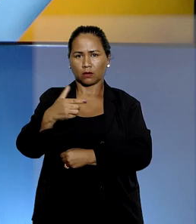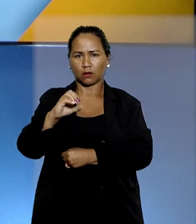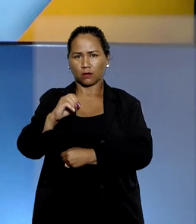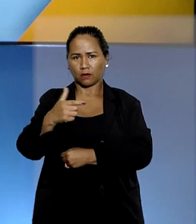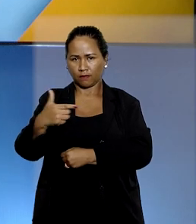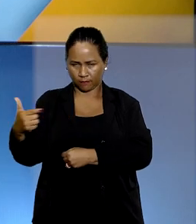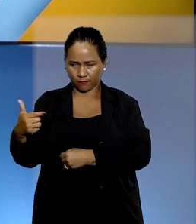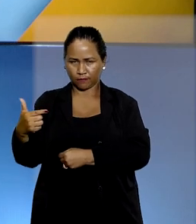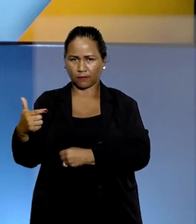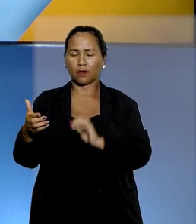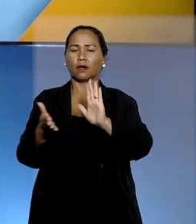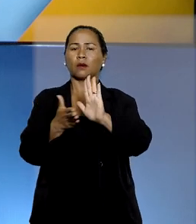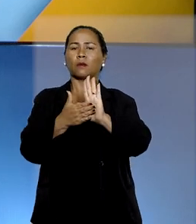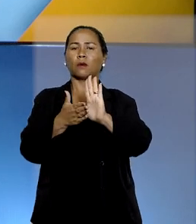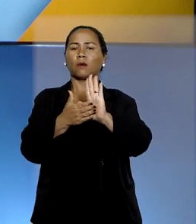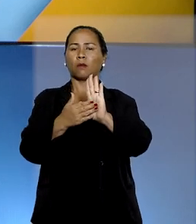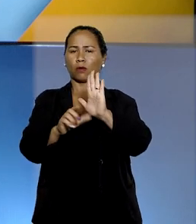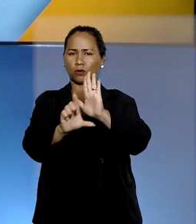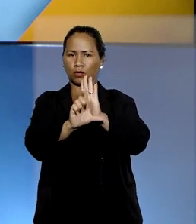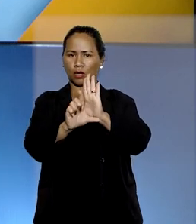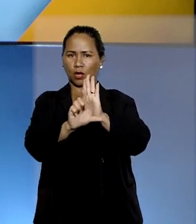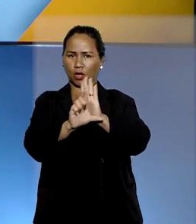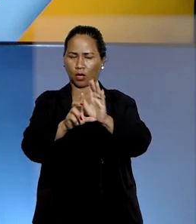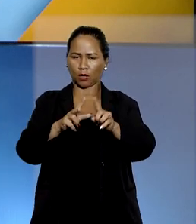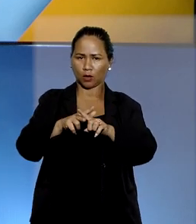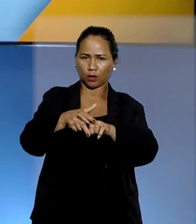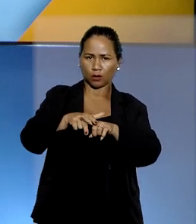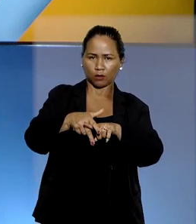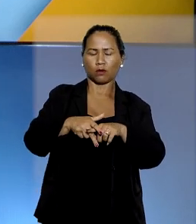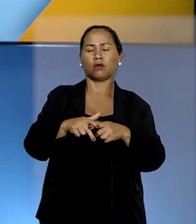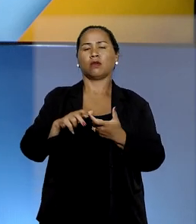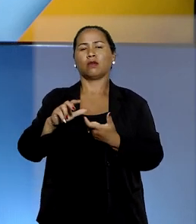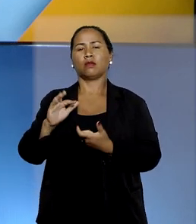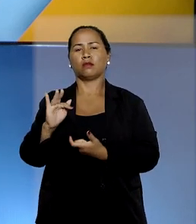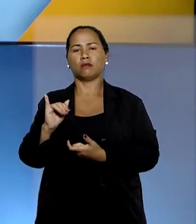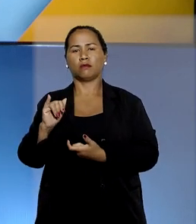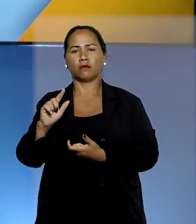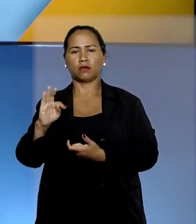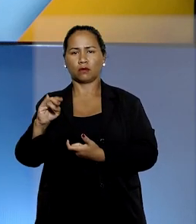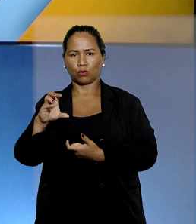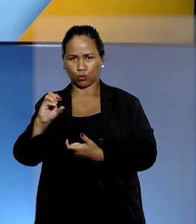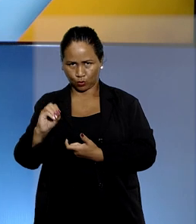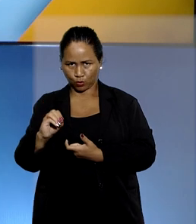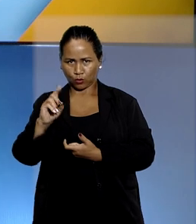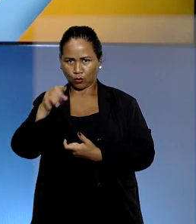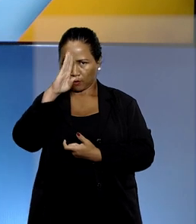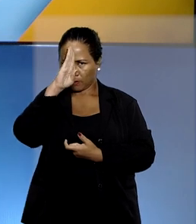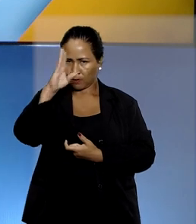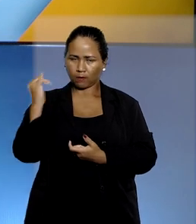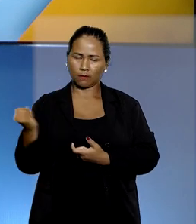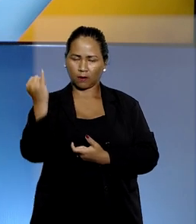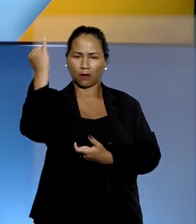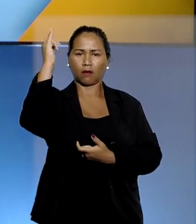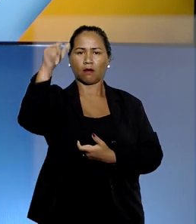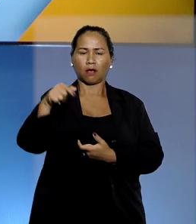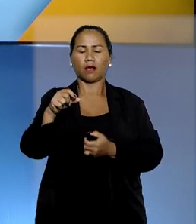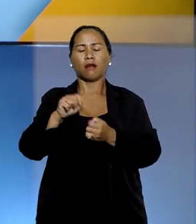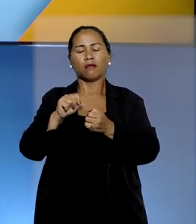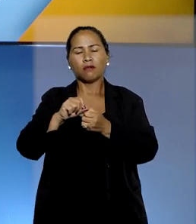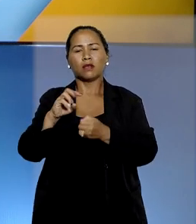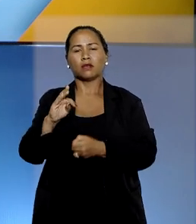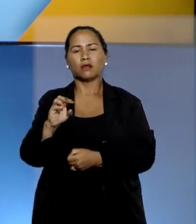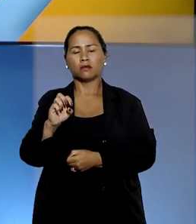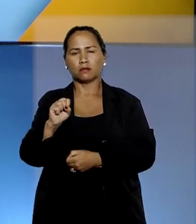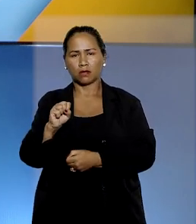2022. A proposta da lei regulamentadora do filtro da relevância será elaborada pelo STJ